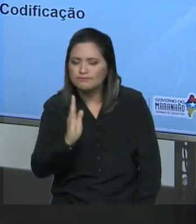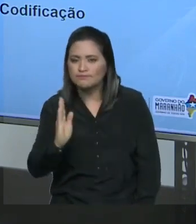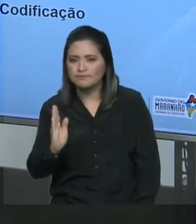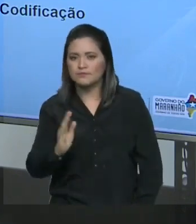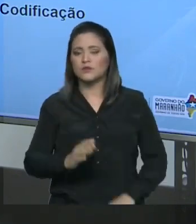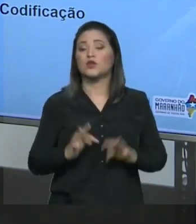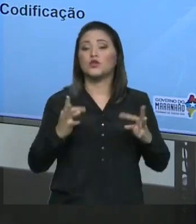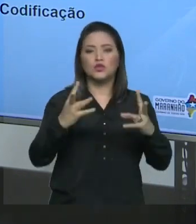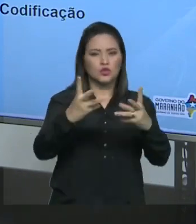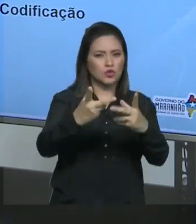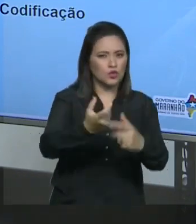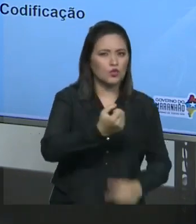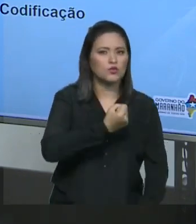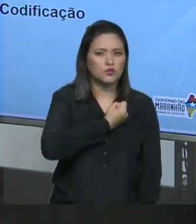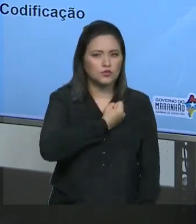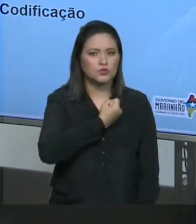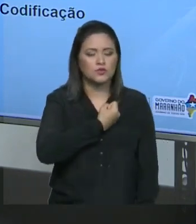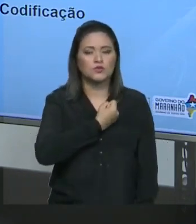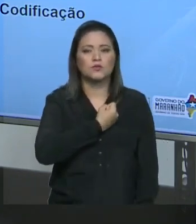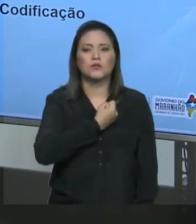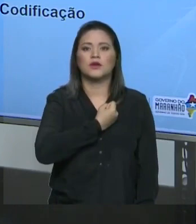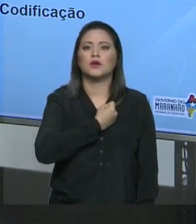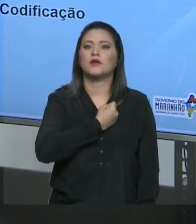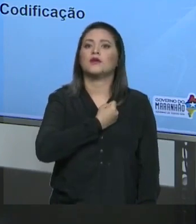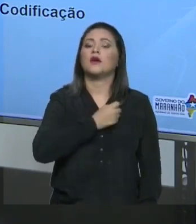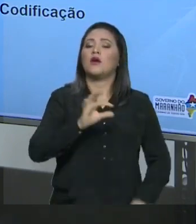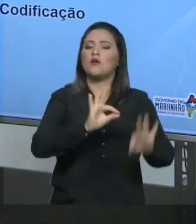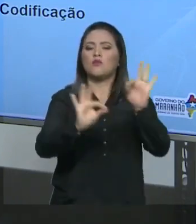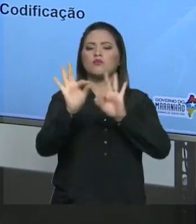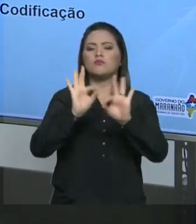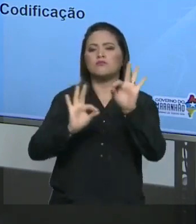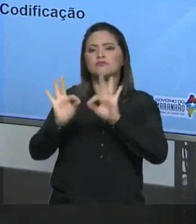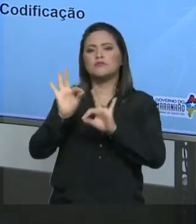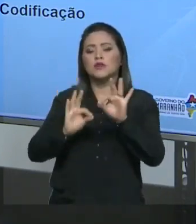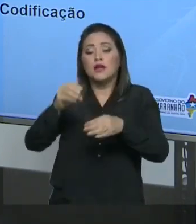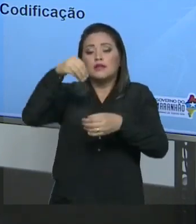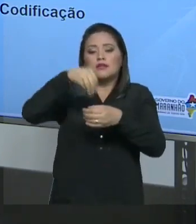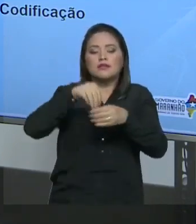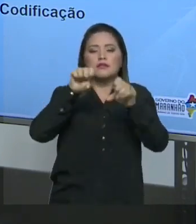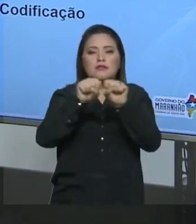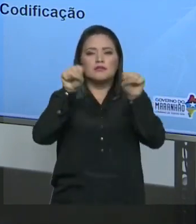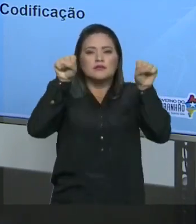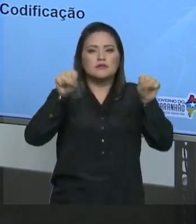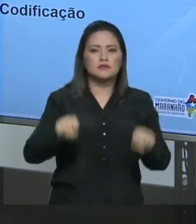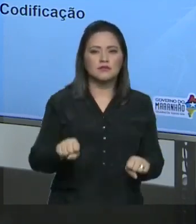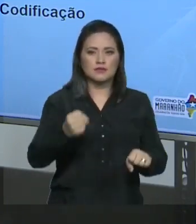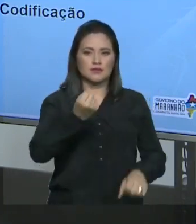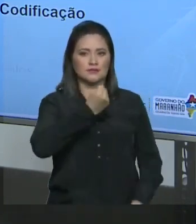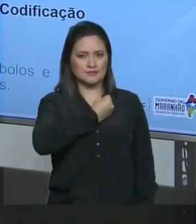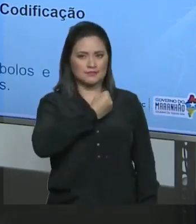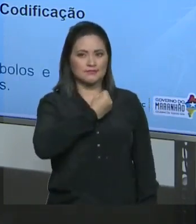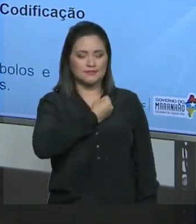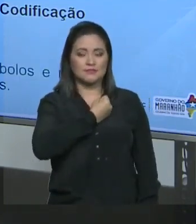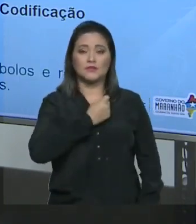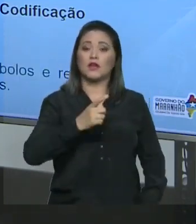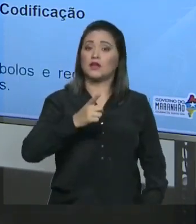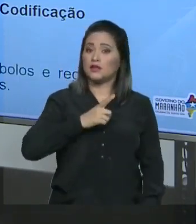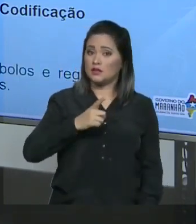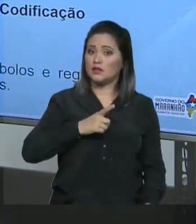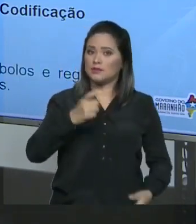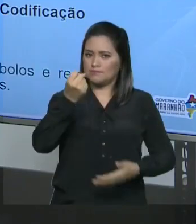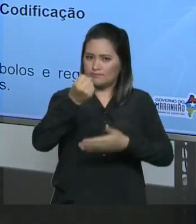numeração está justamente pautada dentro de um sistema de numeração. E aí a vai ter o seguinte,